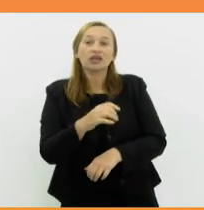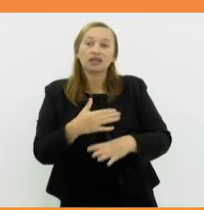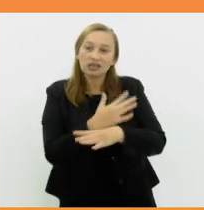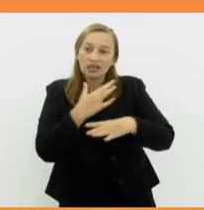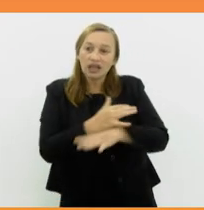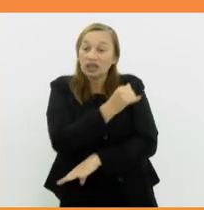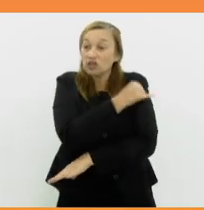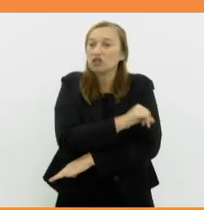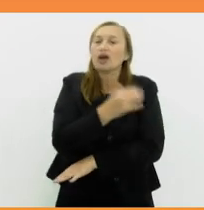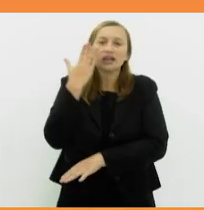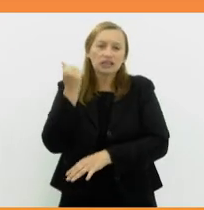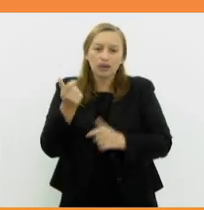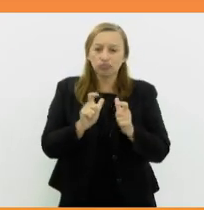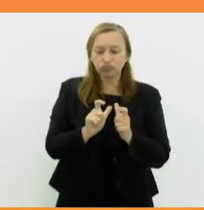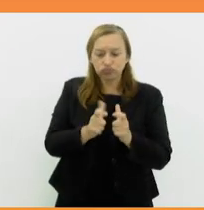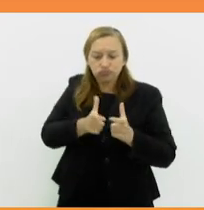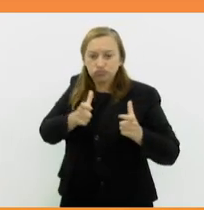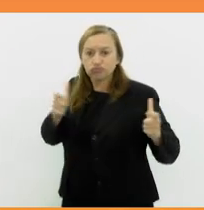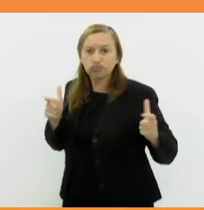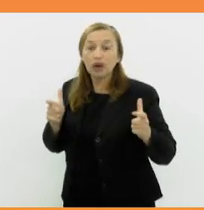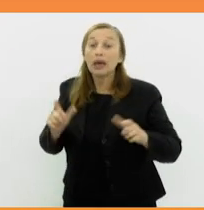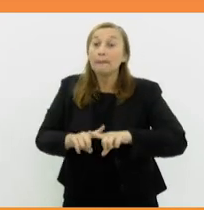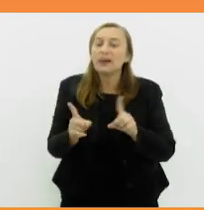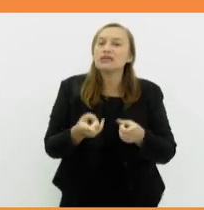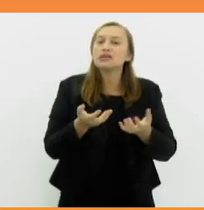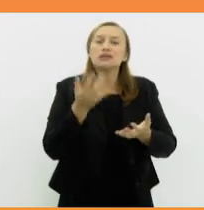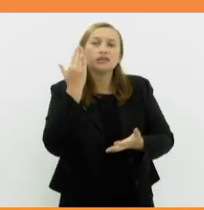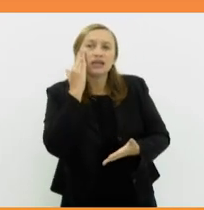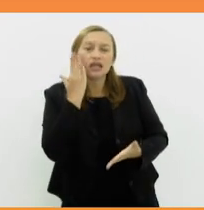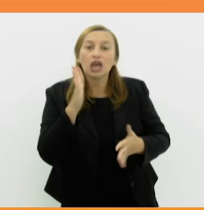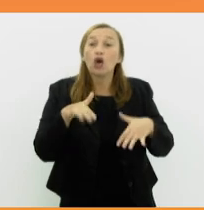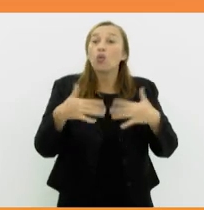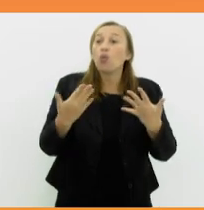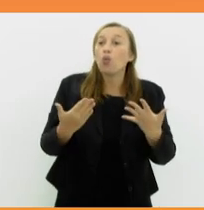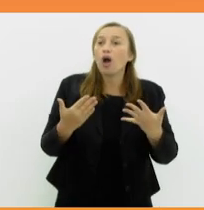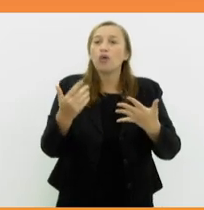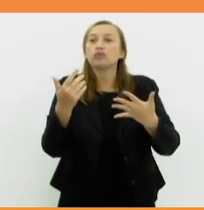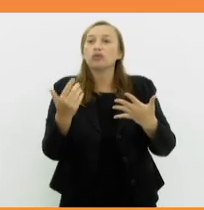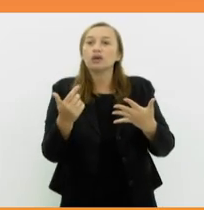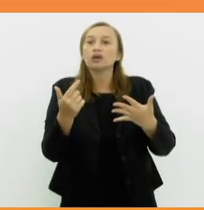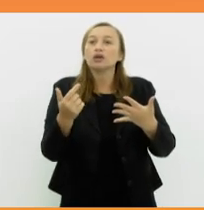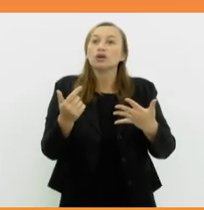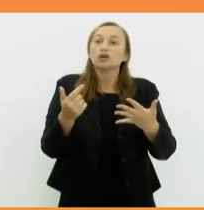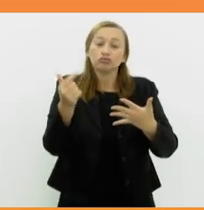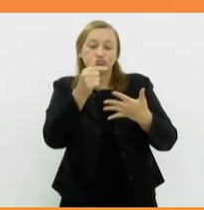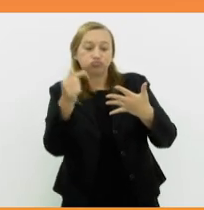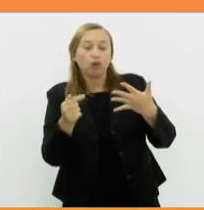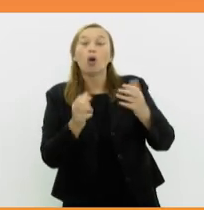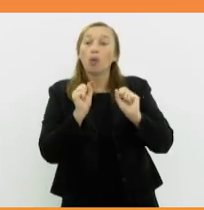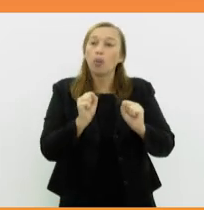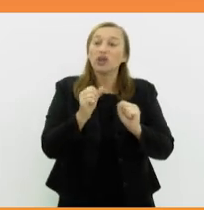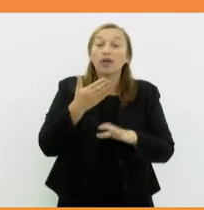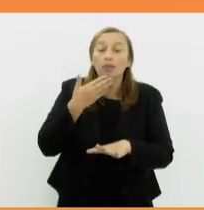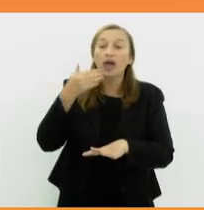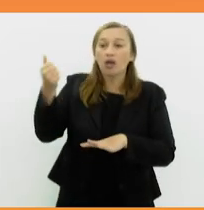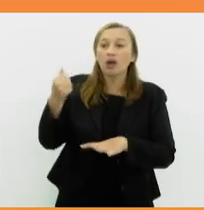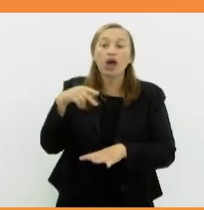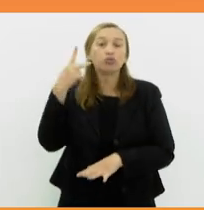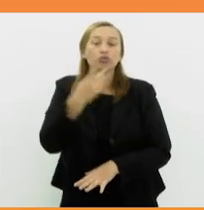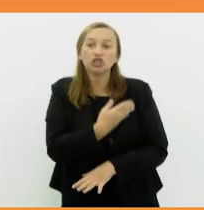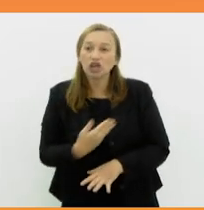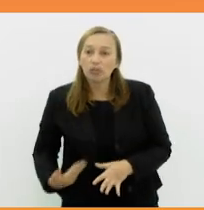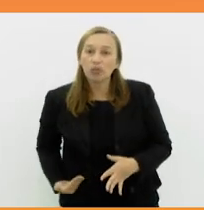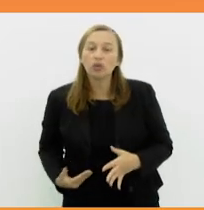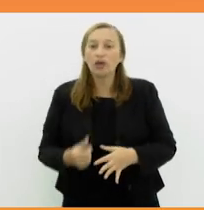mercado que está crescendo muito, mas a gente quer entender quais são as coisas que podem melhorar ainda nesse mercado em termos de política pública